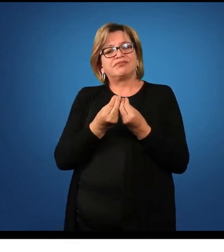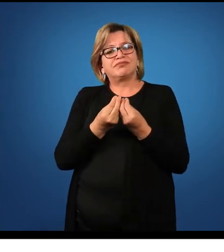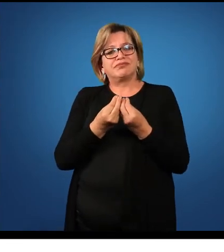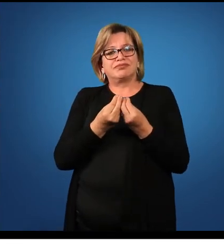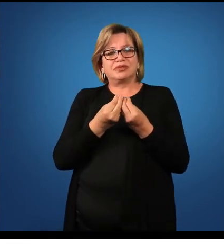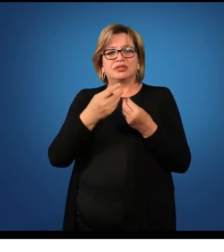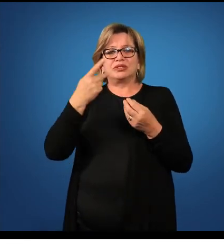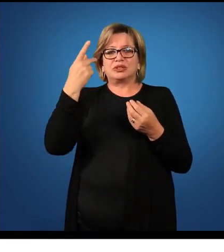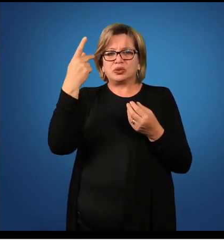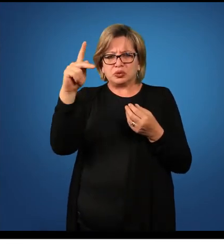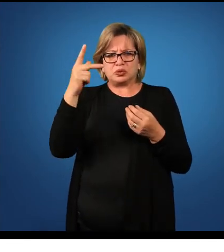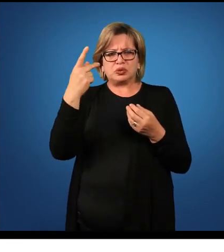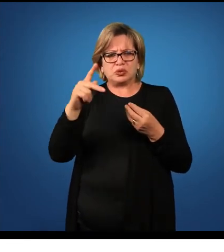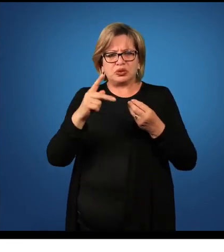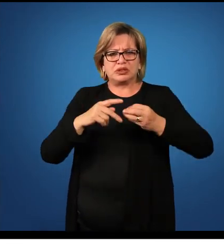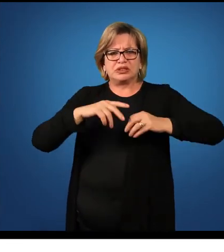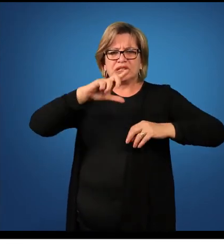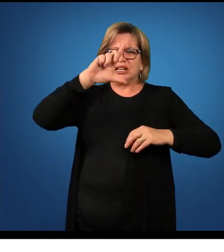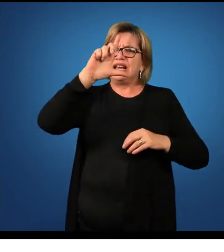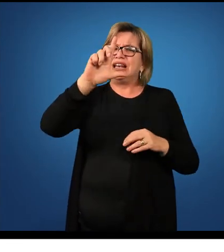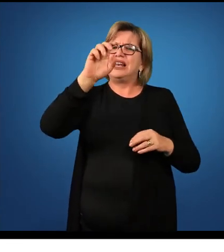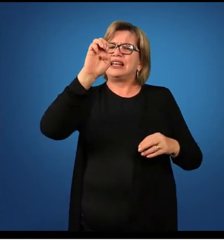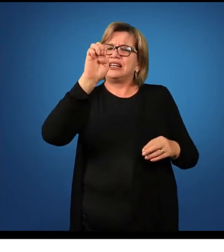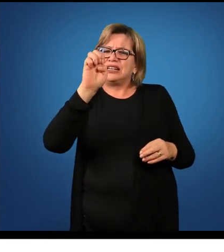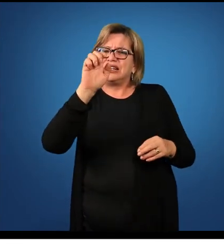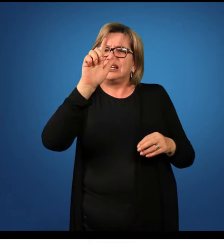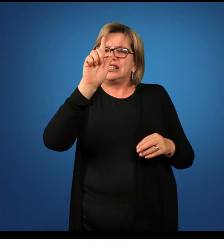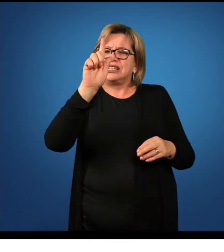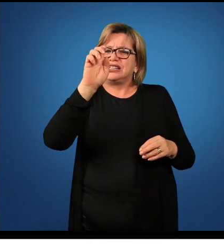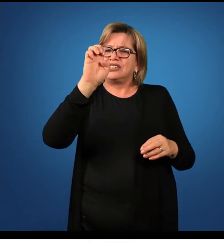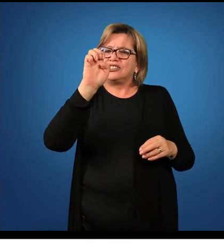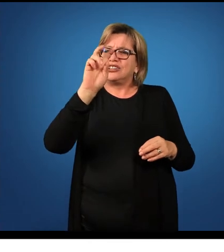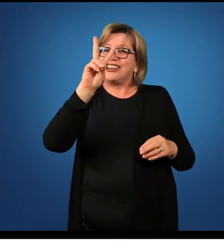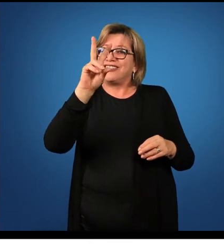Tu, le, dje, bas.